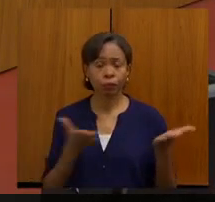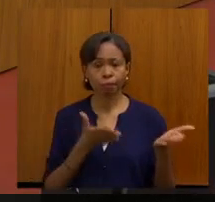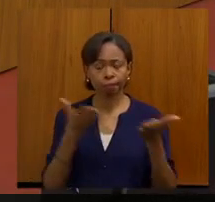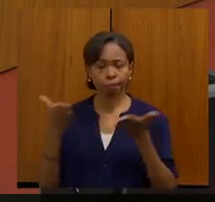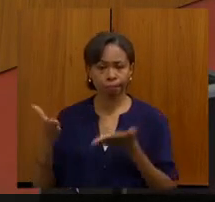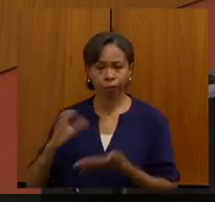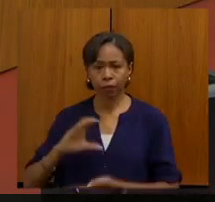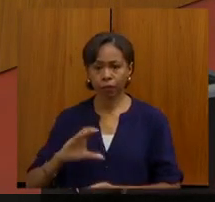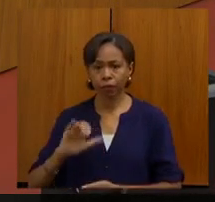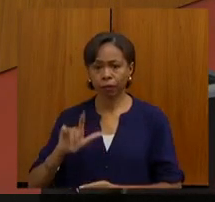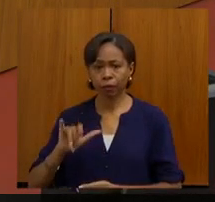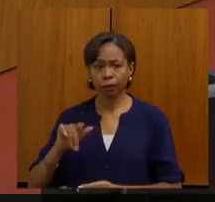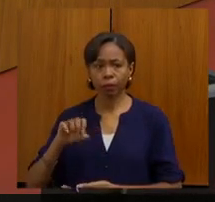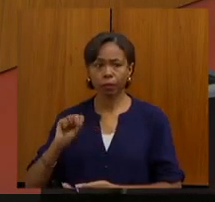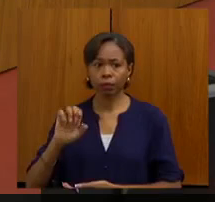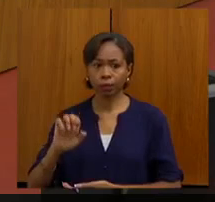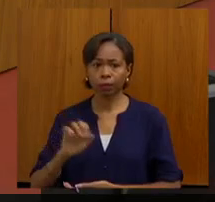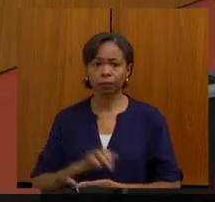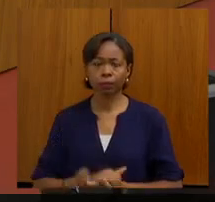deputada Celis Laviola.